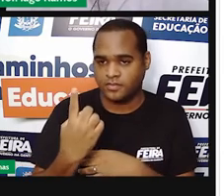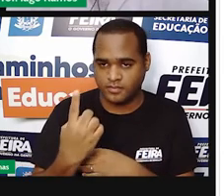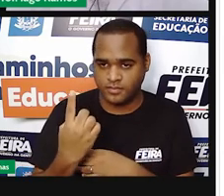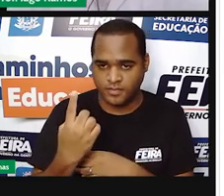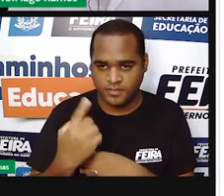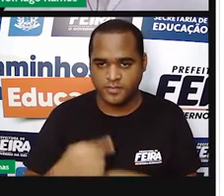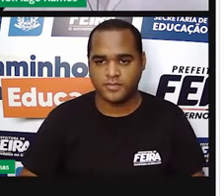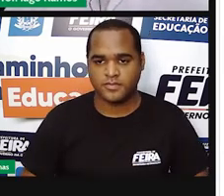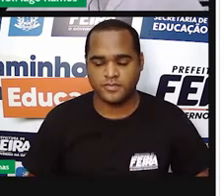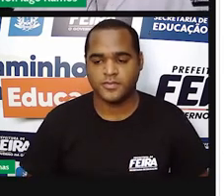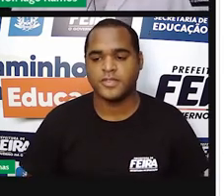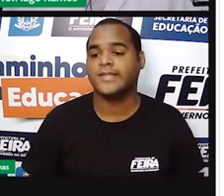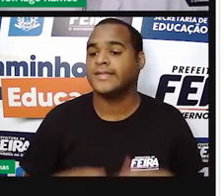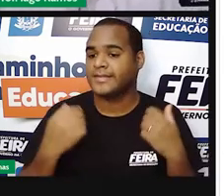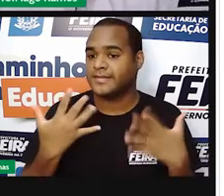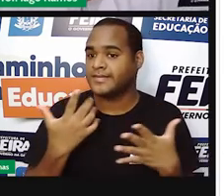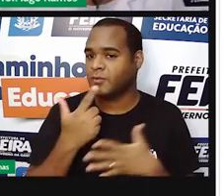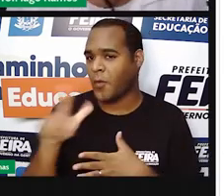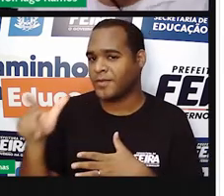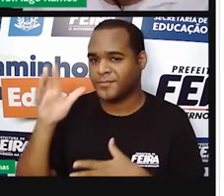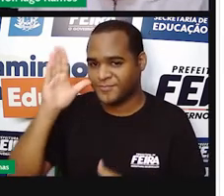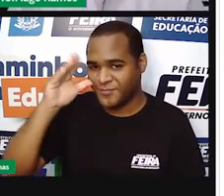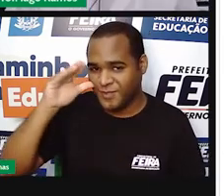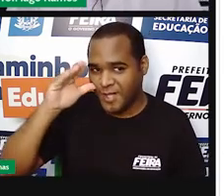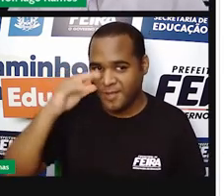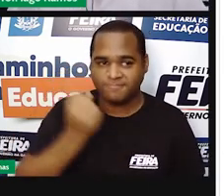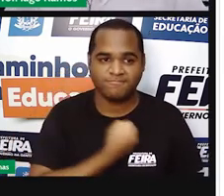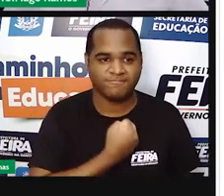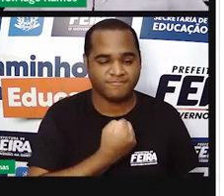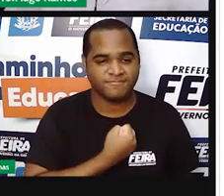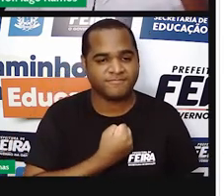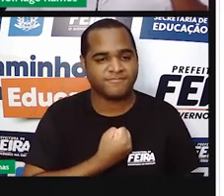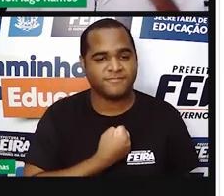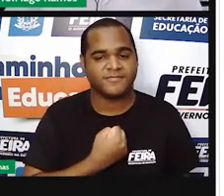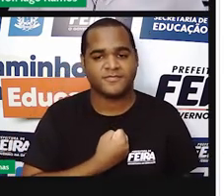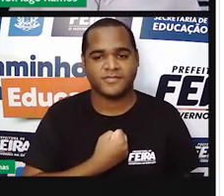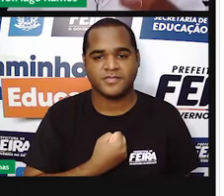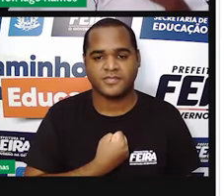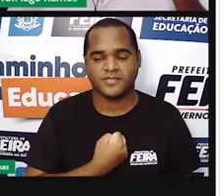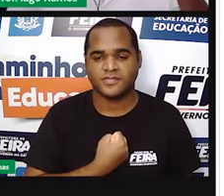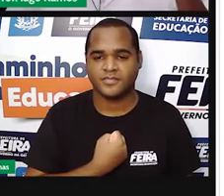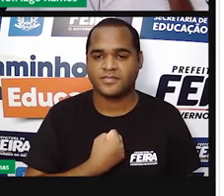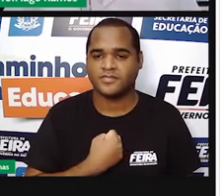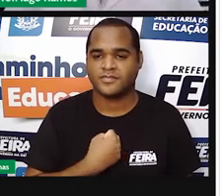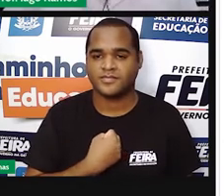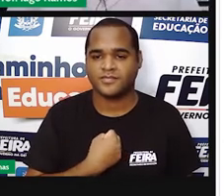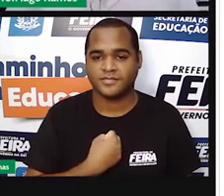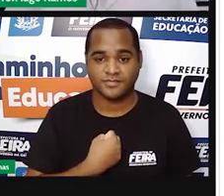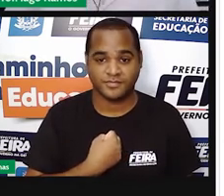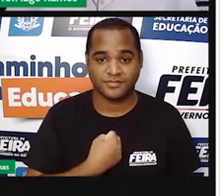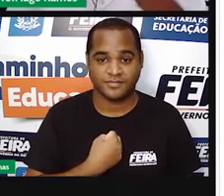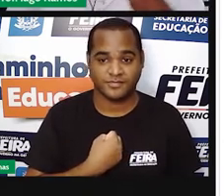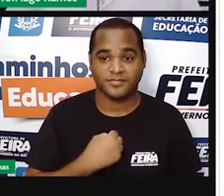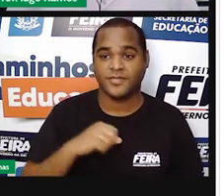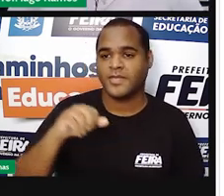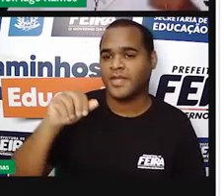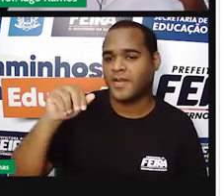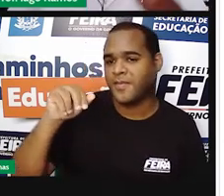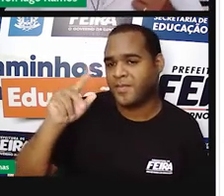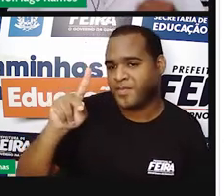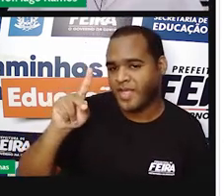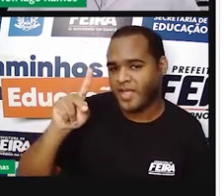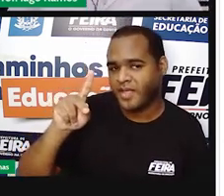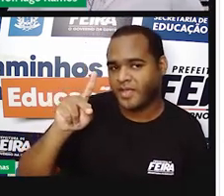E aí eu trago para você uma curiosidade numérica. Você conhece o número pi? Esse